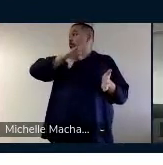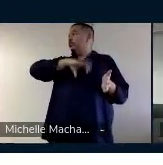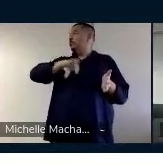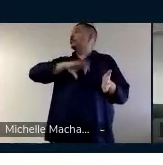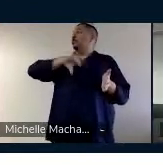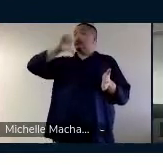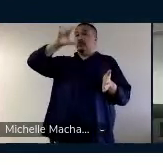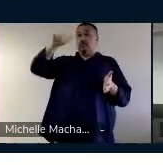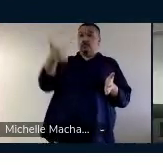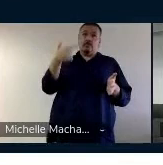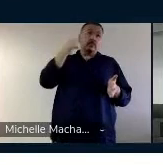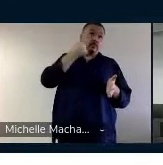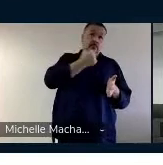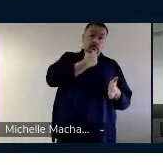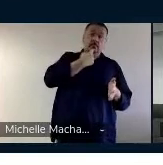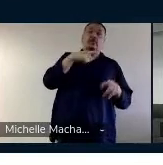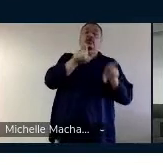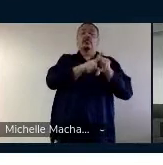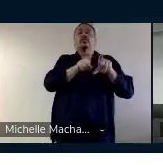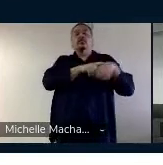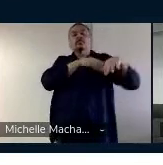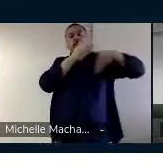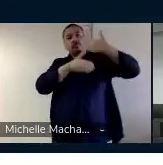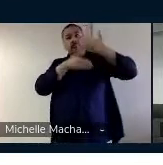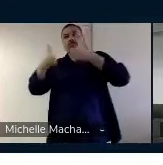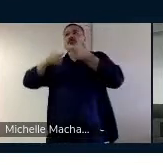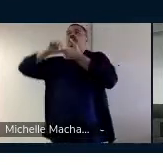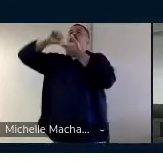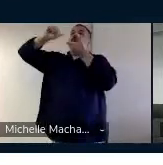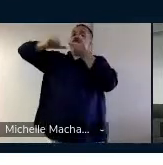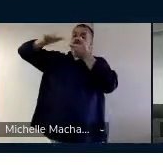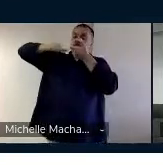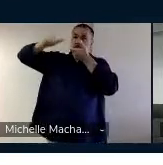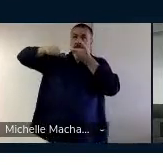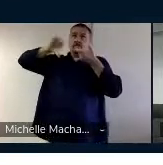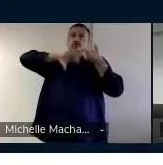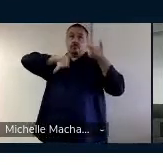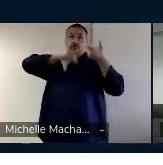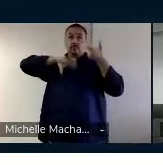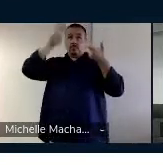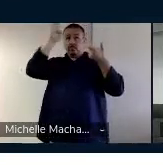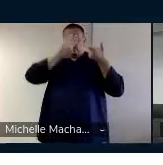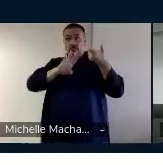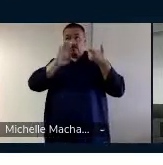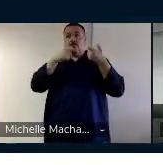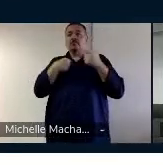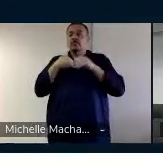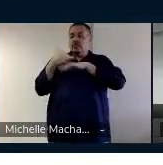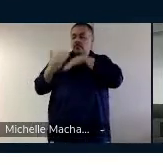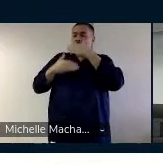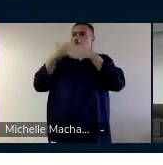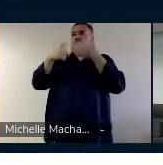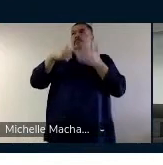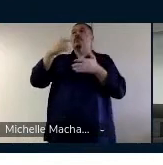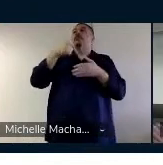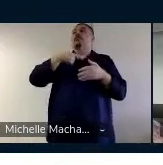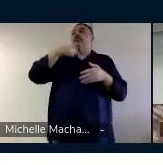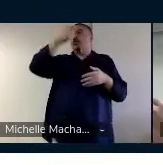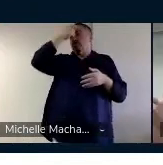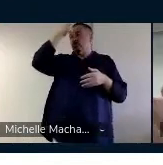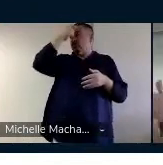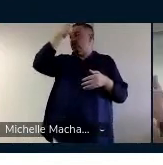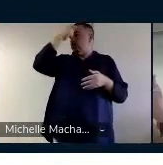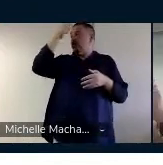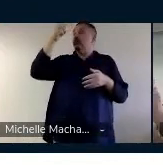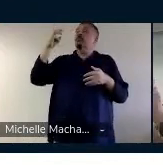como segundo a língua para surdos e os processos derivacionais do português do Brasil, desenvolvendo a consciência morfológica. Ingrid, fica só alguém